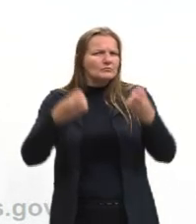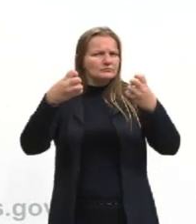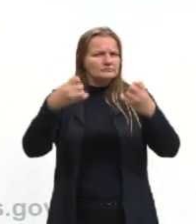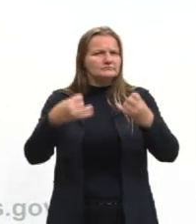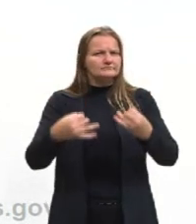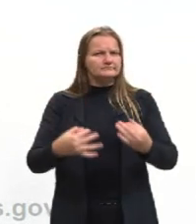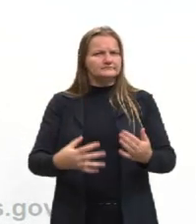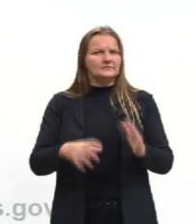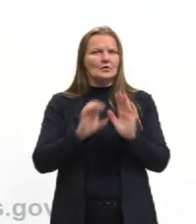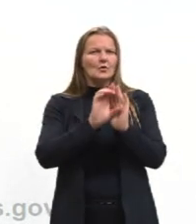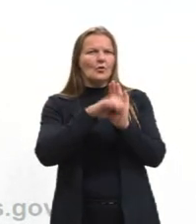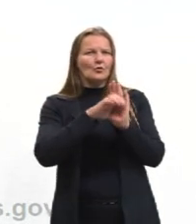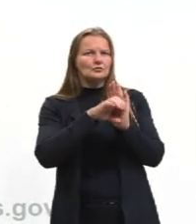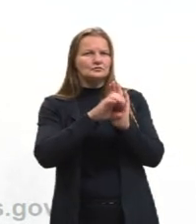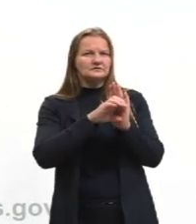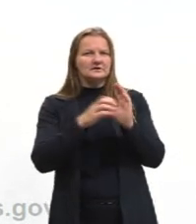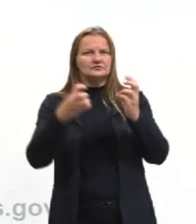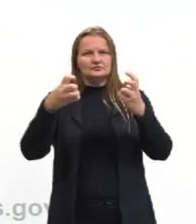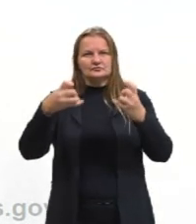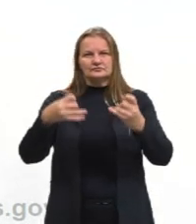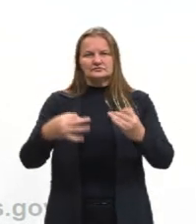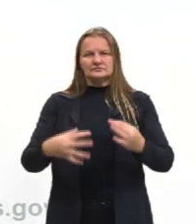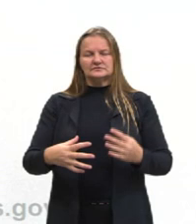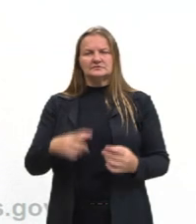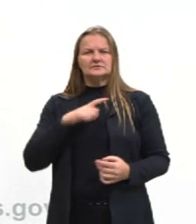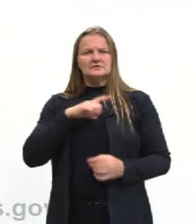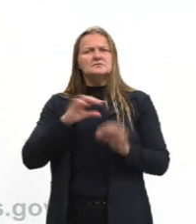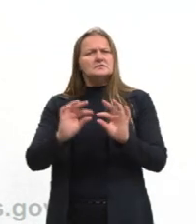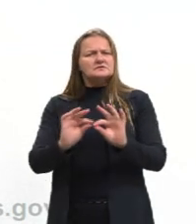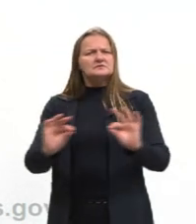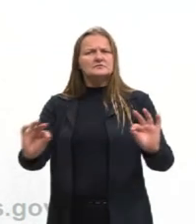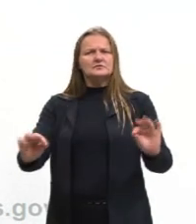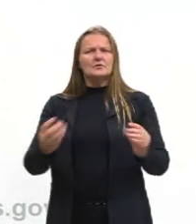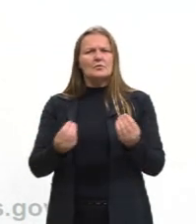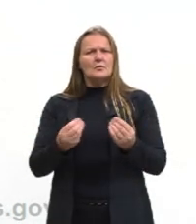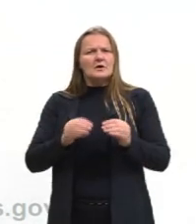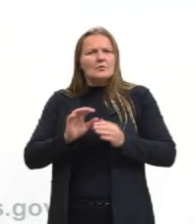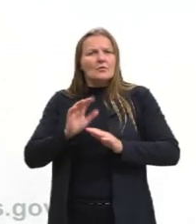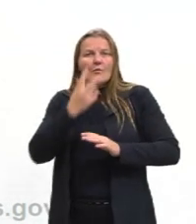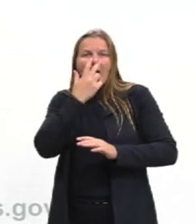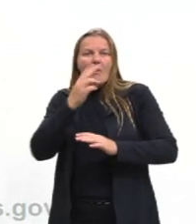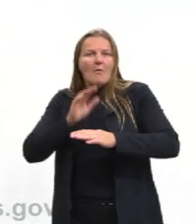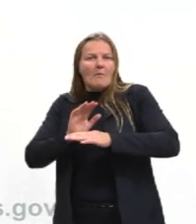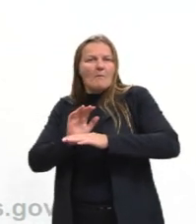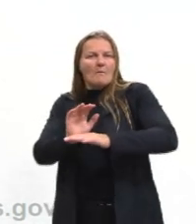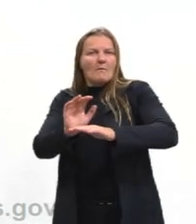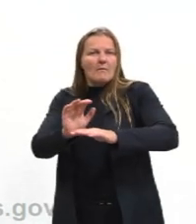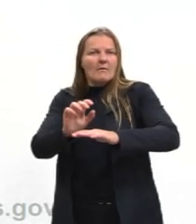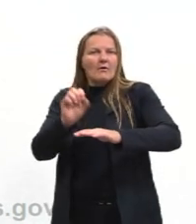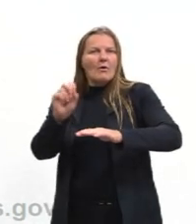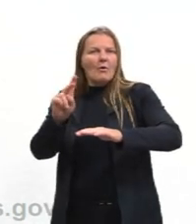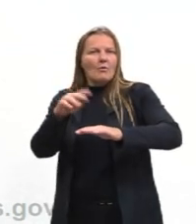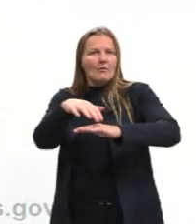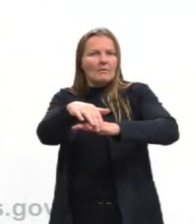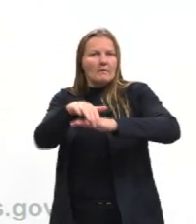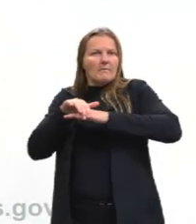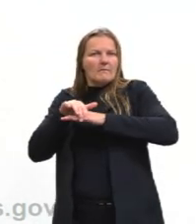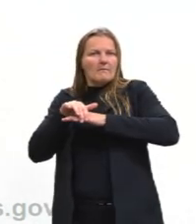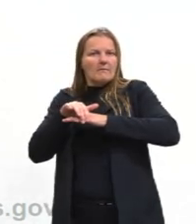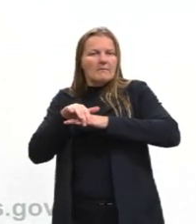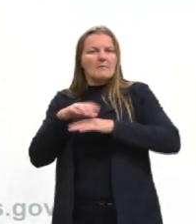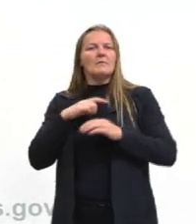Mas o que é força, né? Uma força, no sentido mais simples, é um empurrão ou puxão. Sua origem pode ser